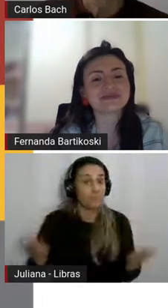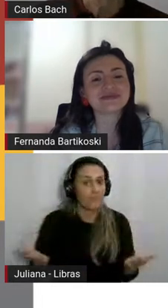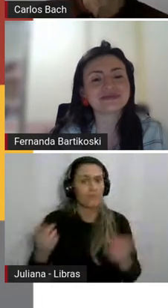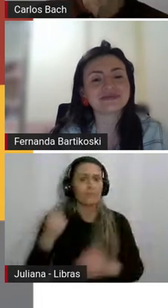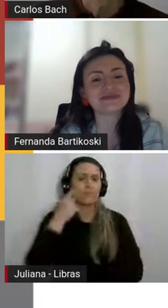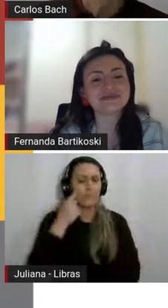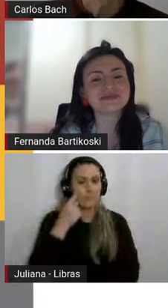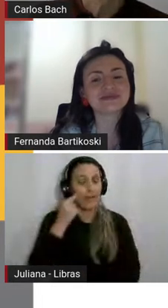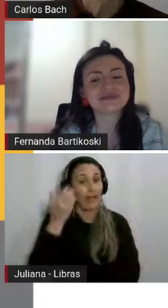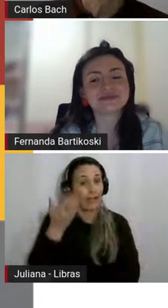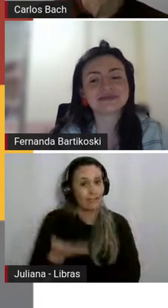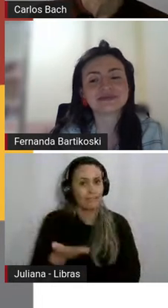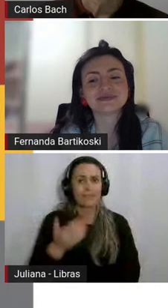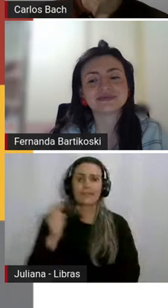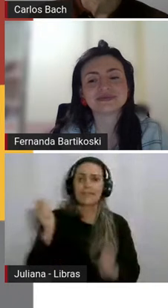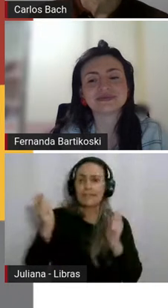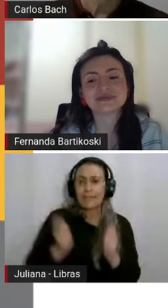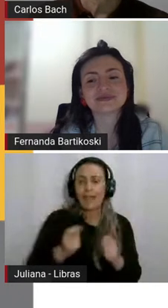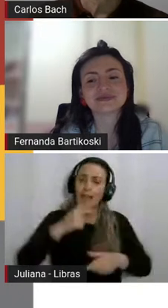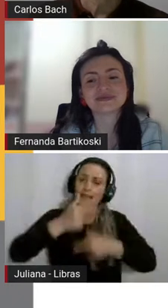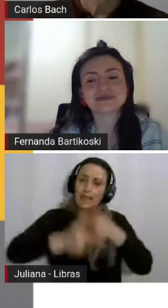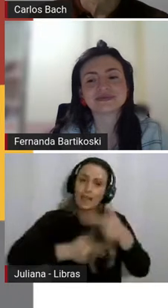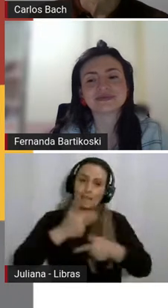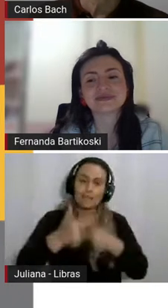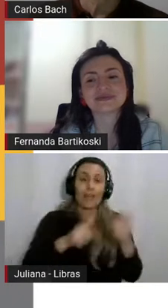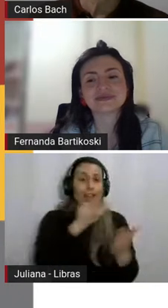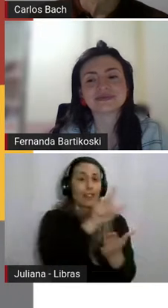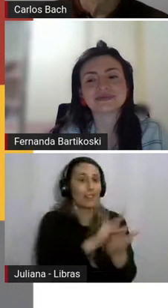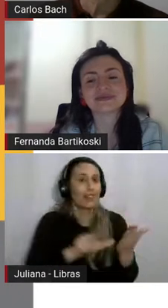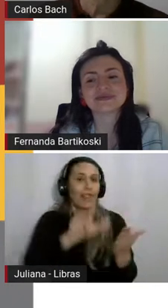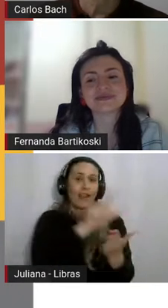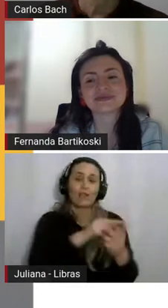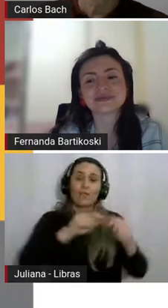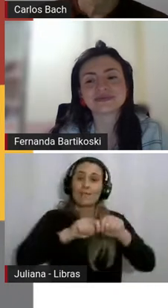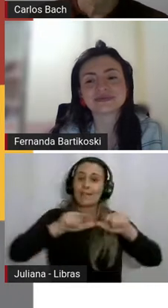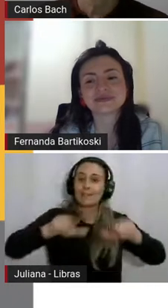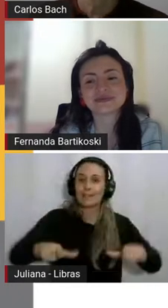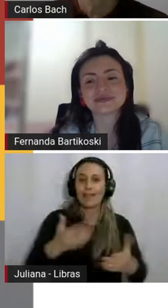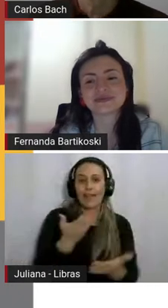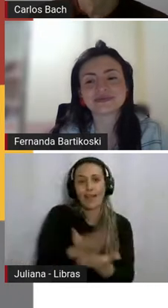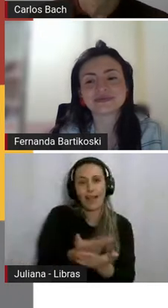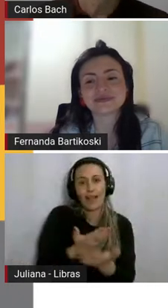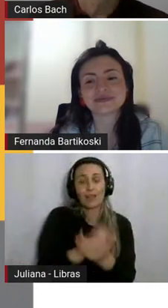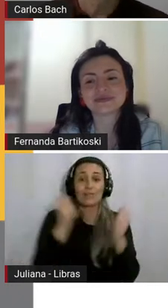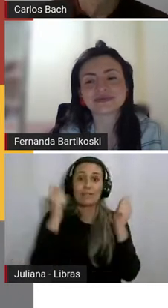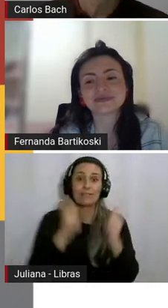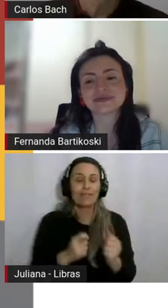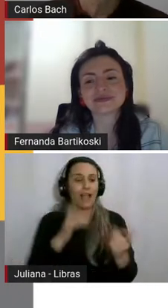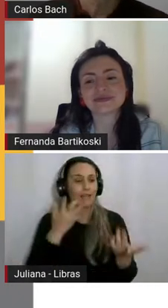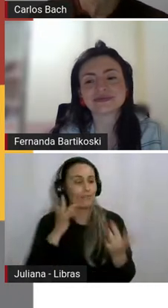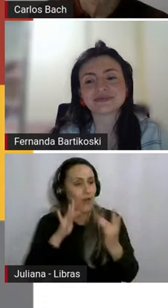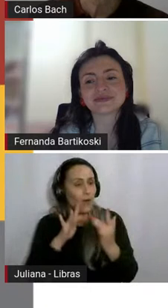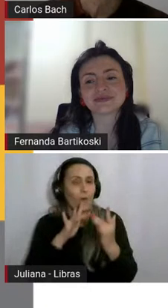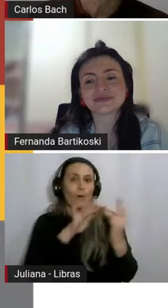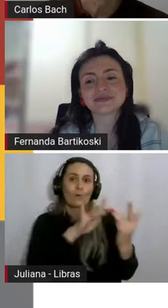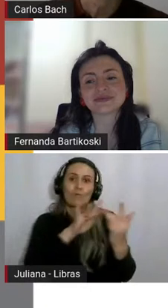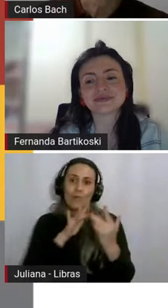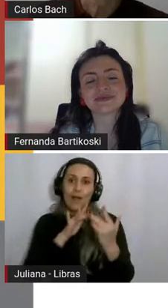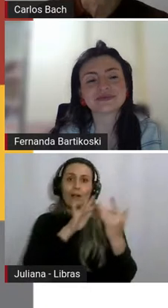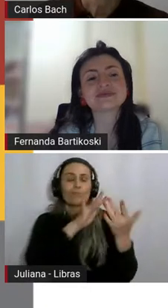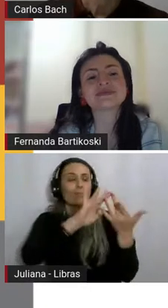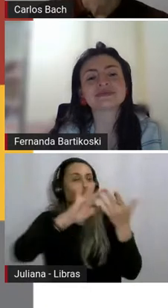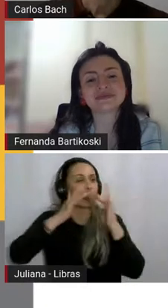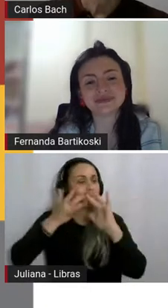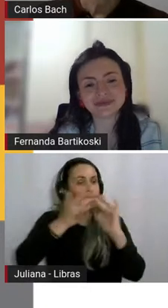leitura da literatura em sala de aula e promover encontros com textos reveladores, que é o que a gente está vendo aqui, né, Fernando?